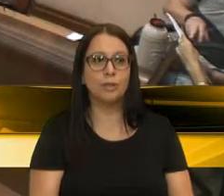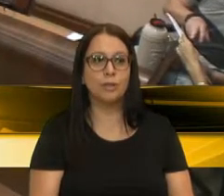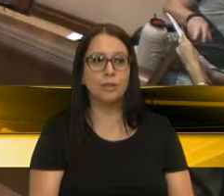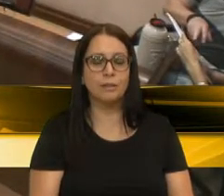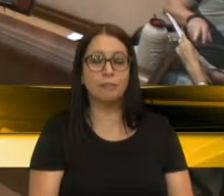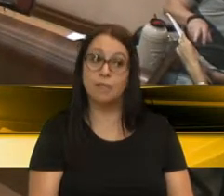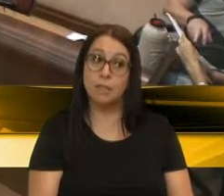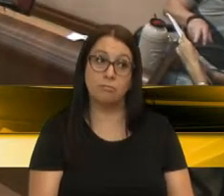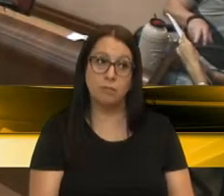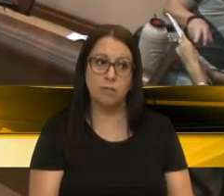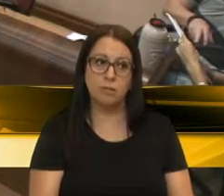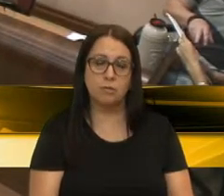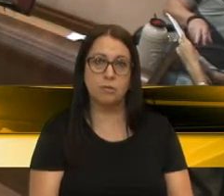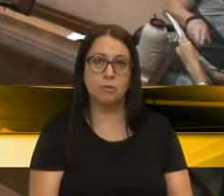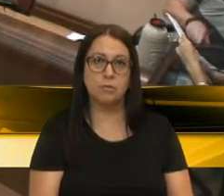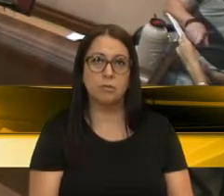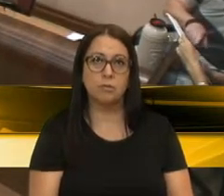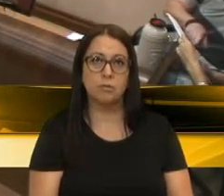Saudação a todos, a todas.